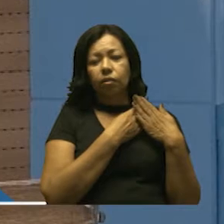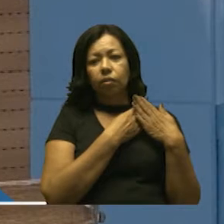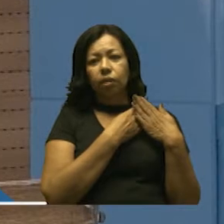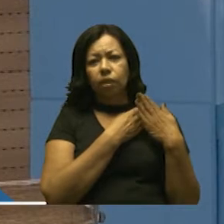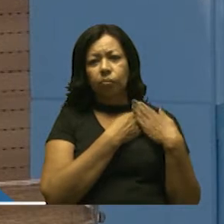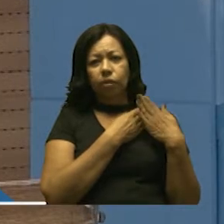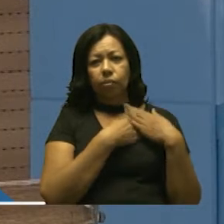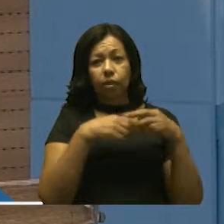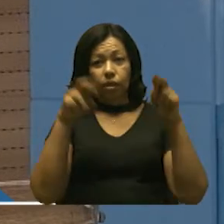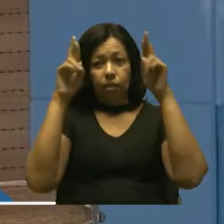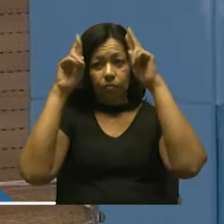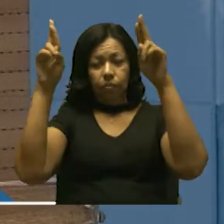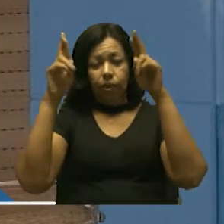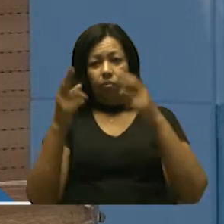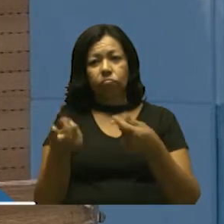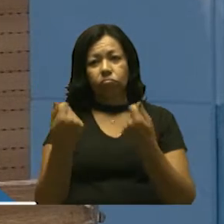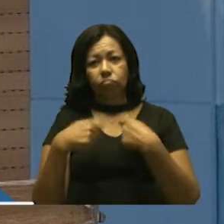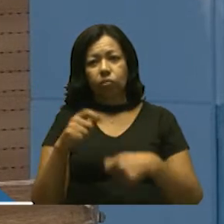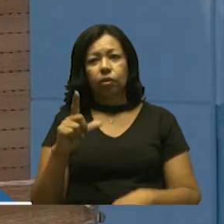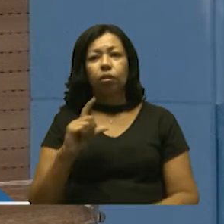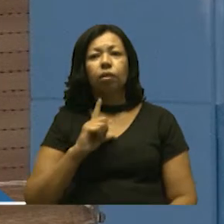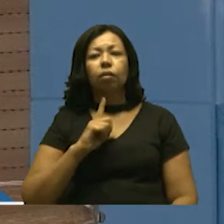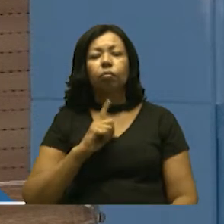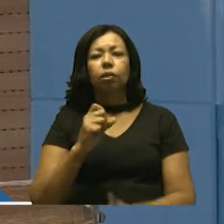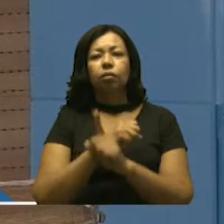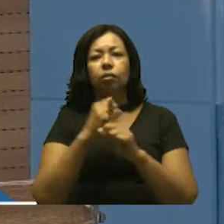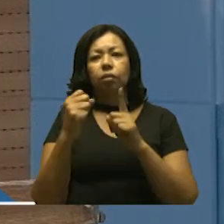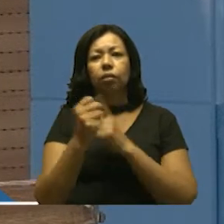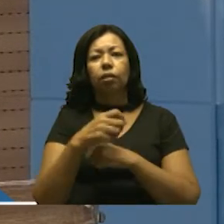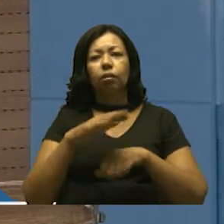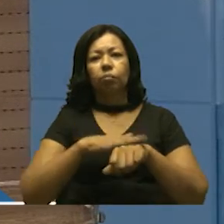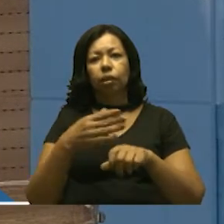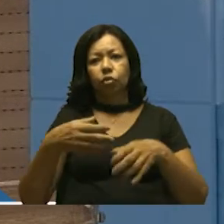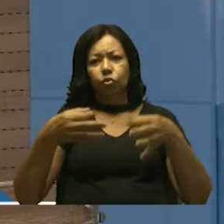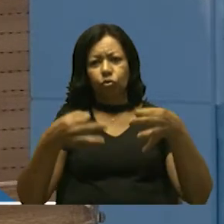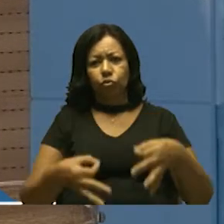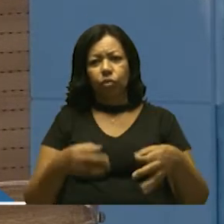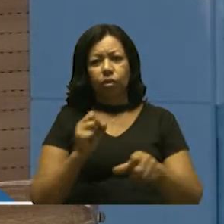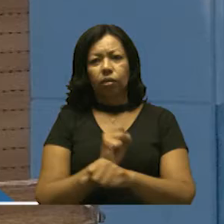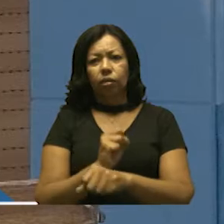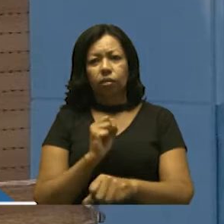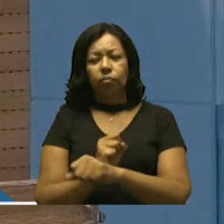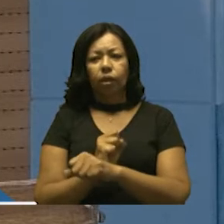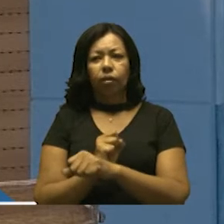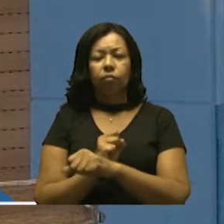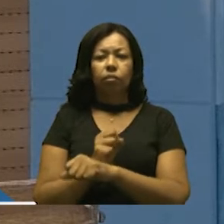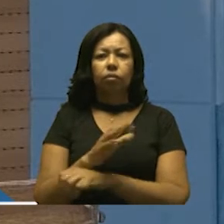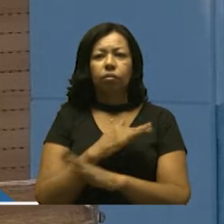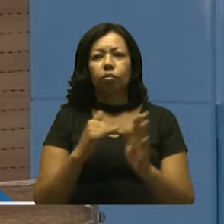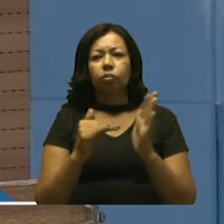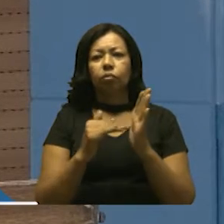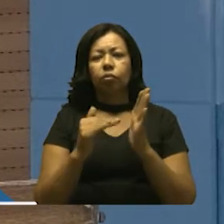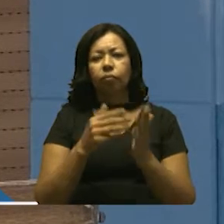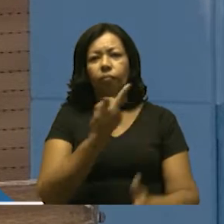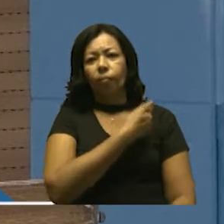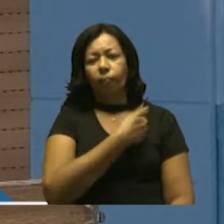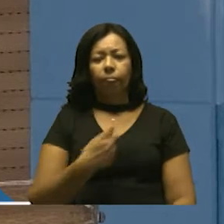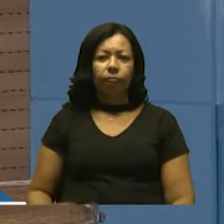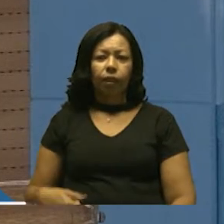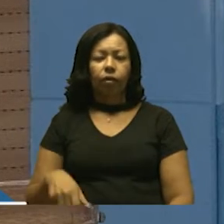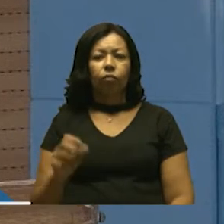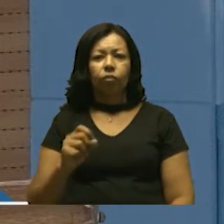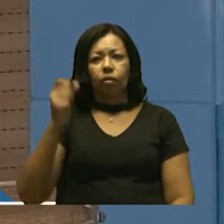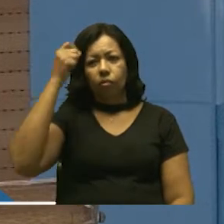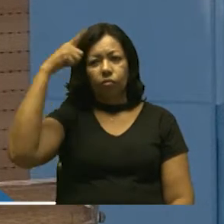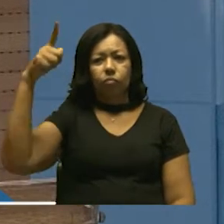Essa é a grande base para termos uma sociedade mais justa. E ainda espero muito que todos os governos coloquem a cultura como